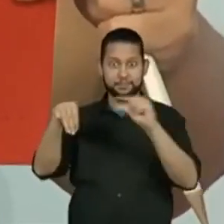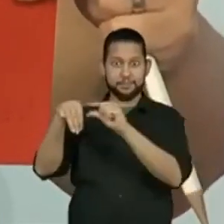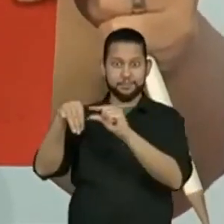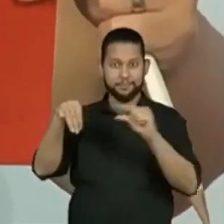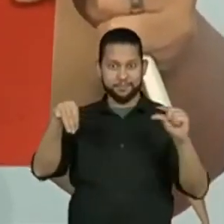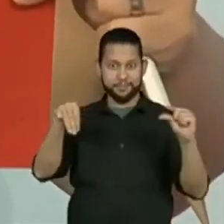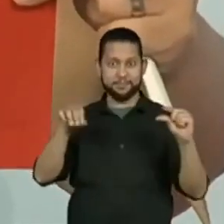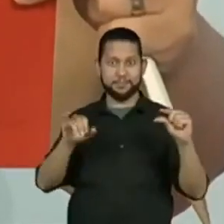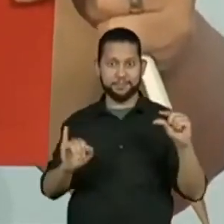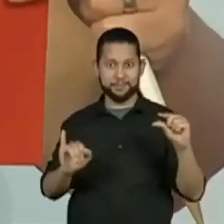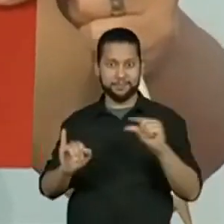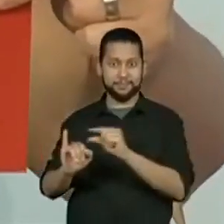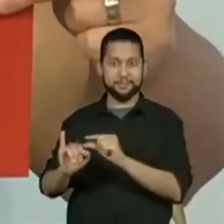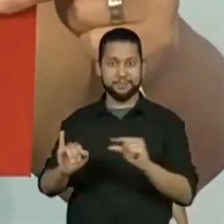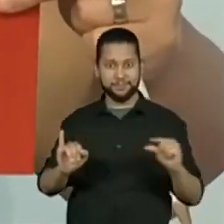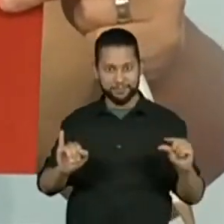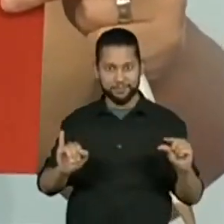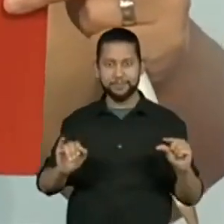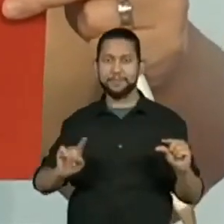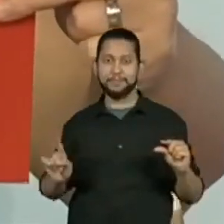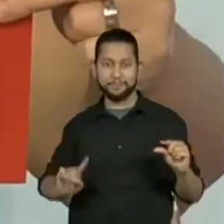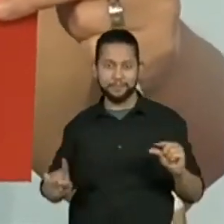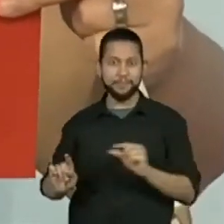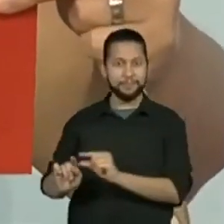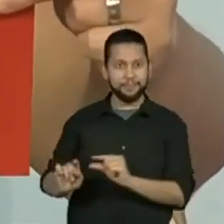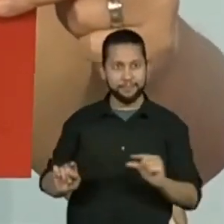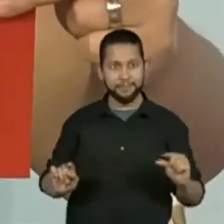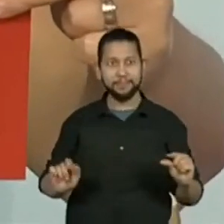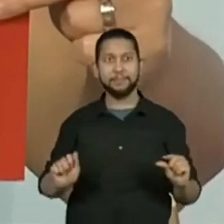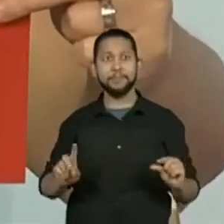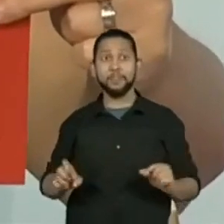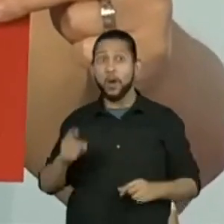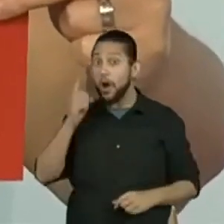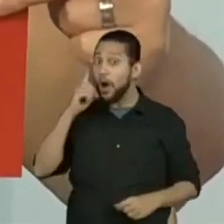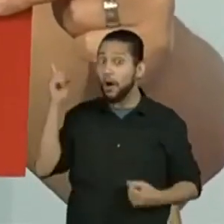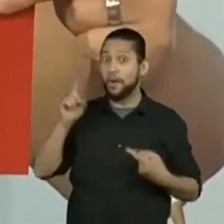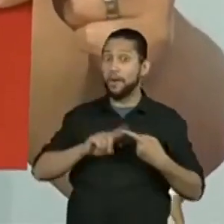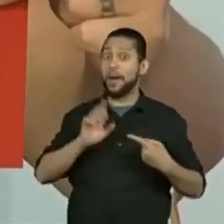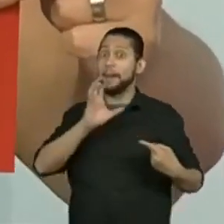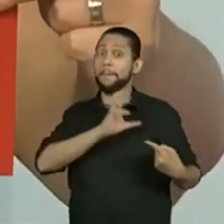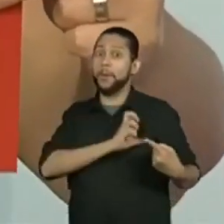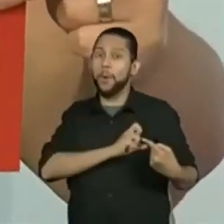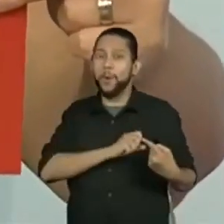Então, amizade, amor, meiguice,